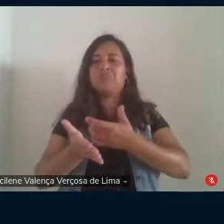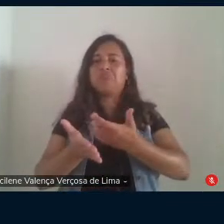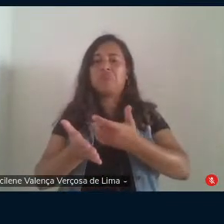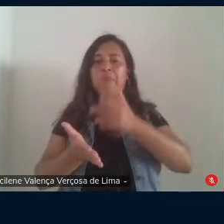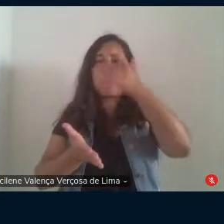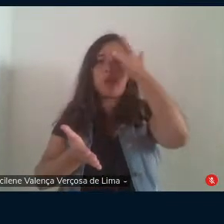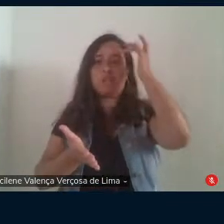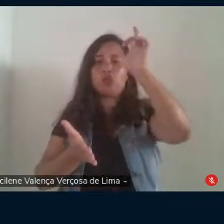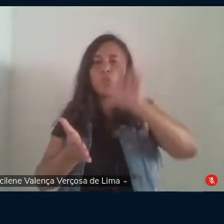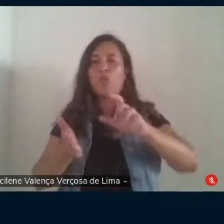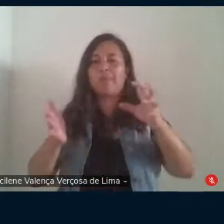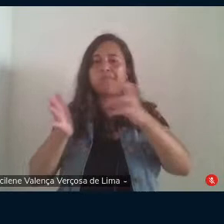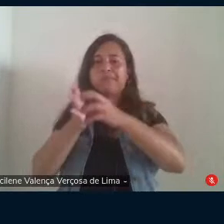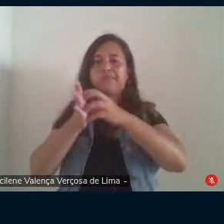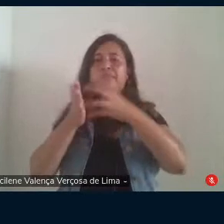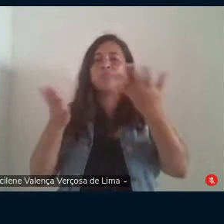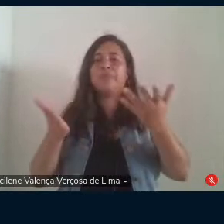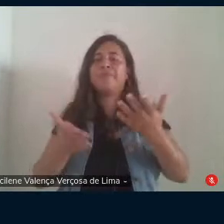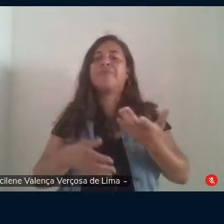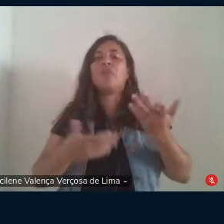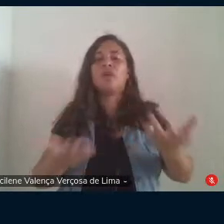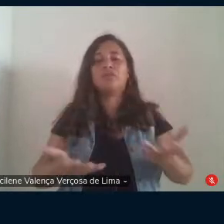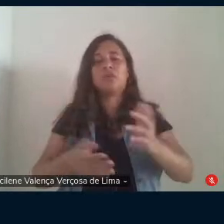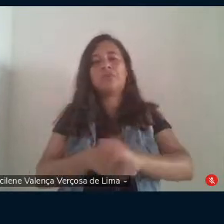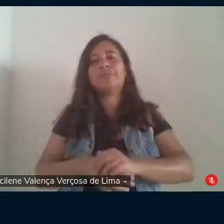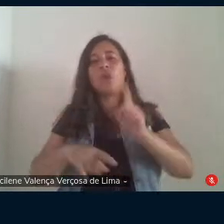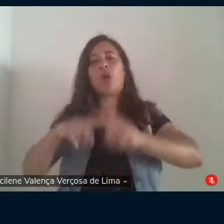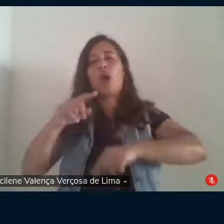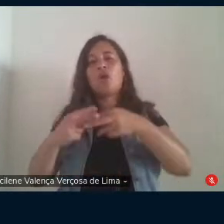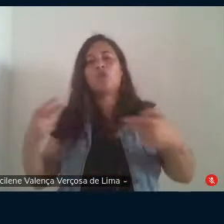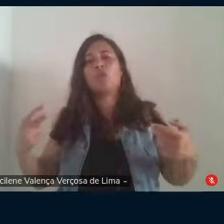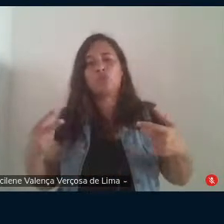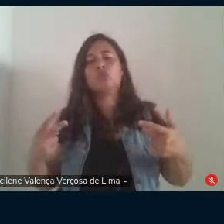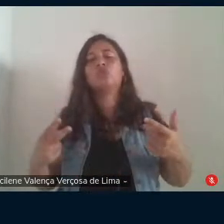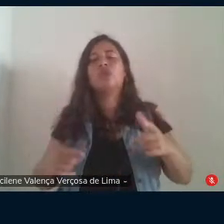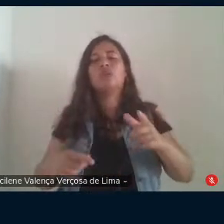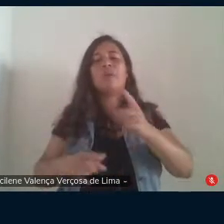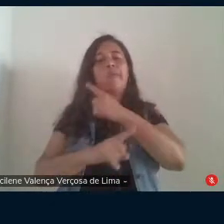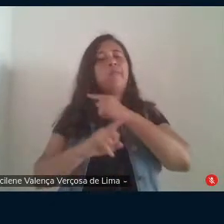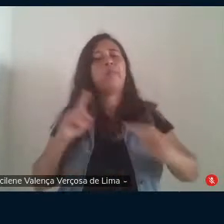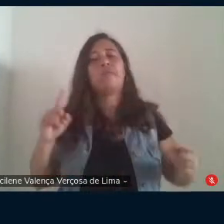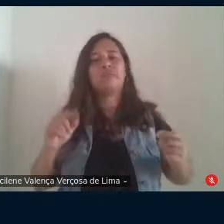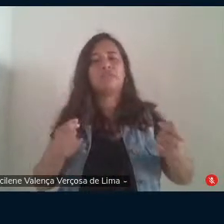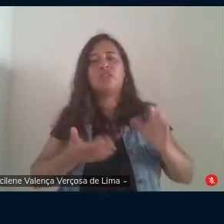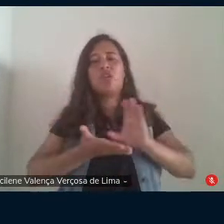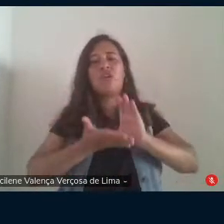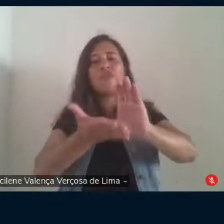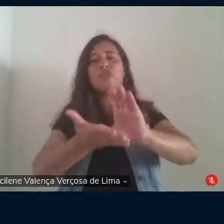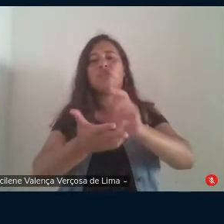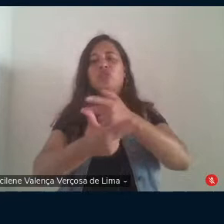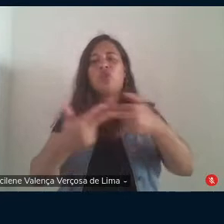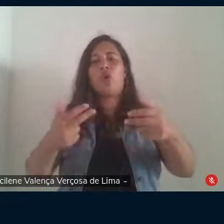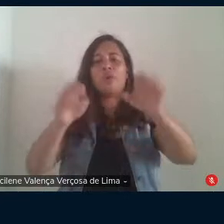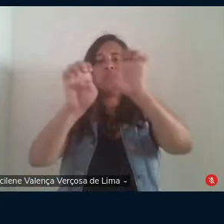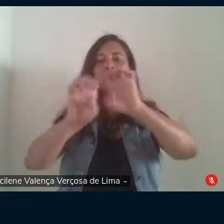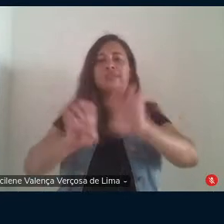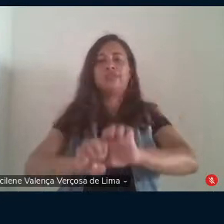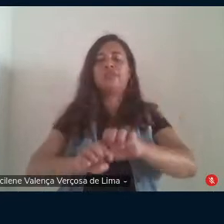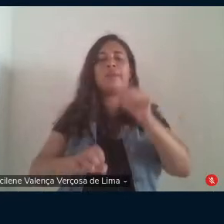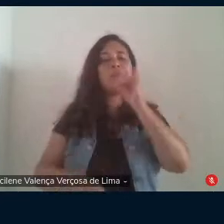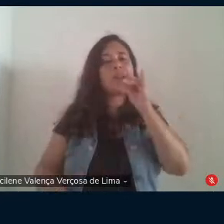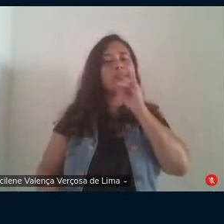mesmo dispondo de recursos estava proibido de investir em obras estruturais por exemplo